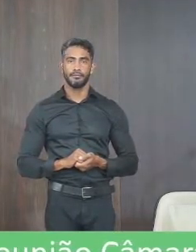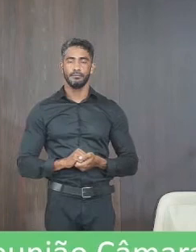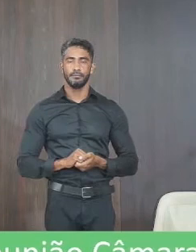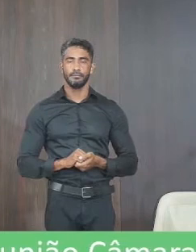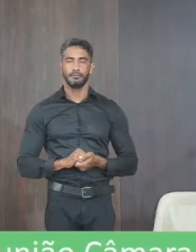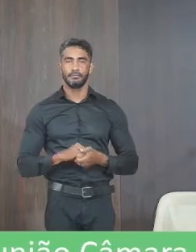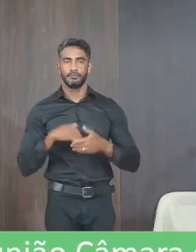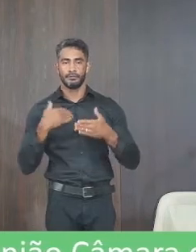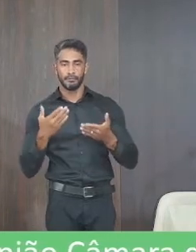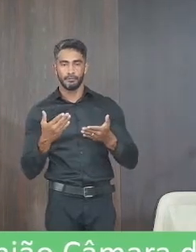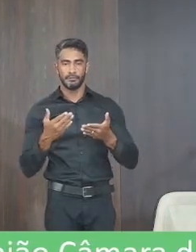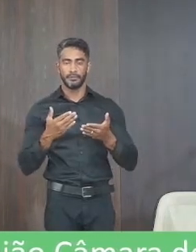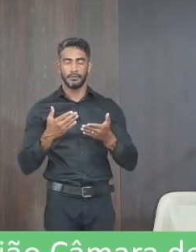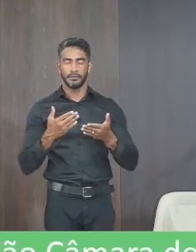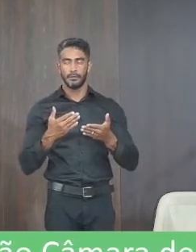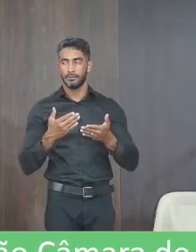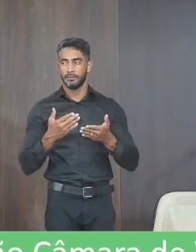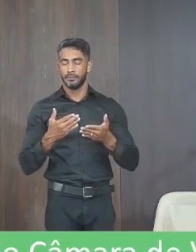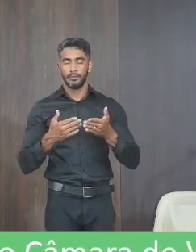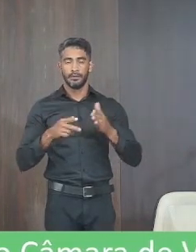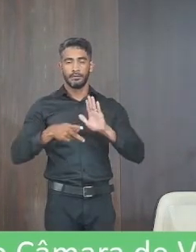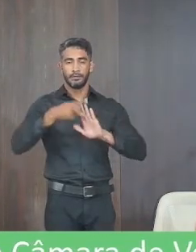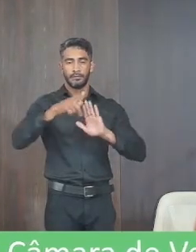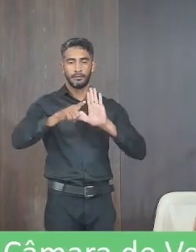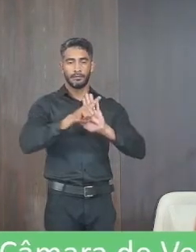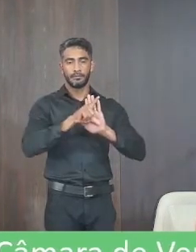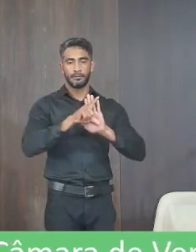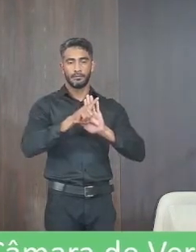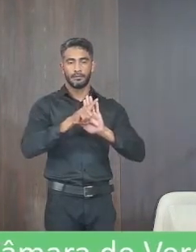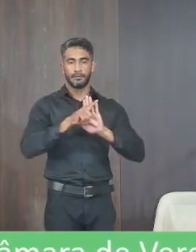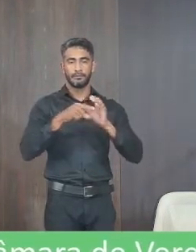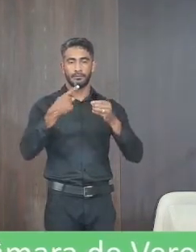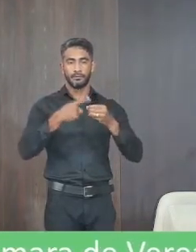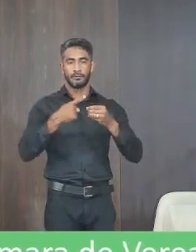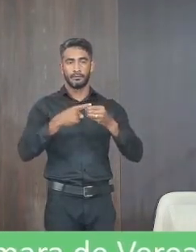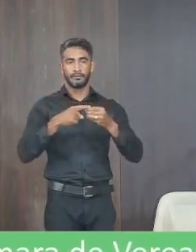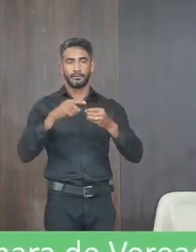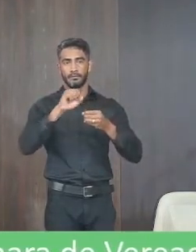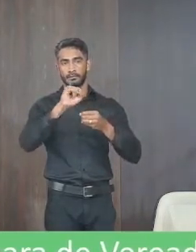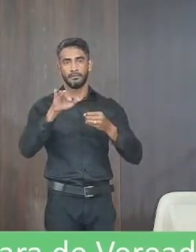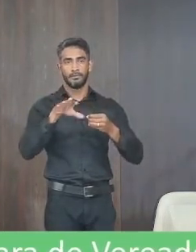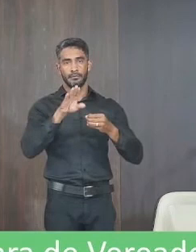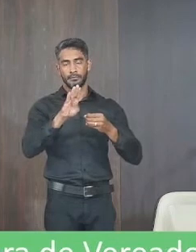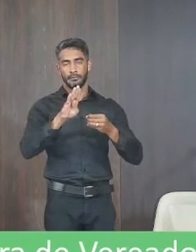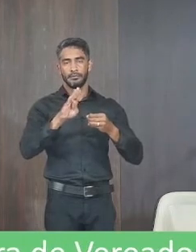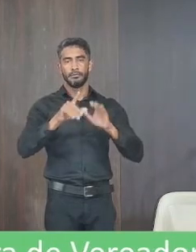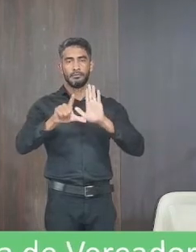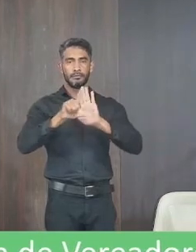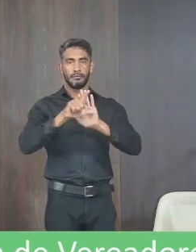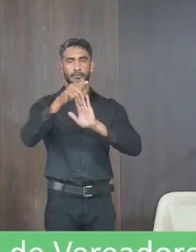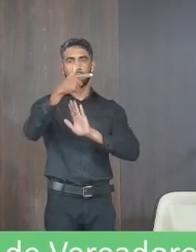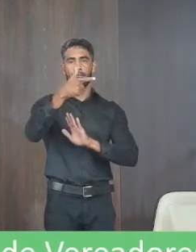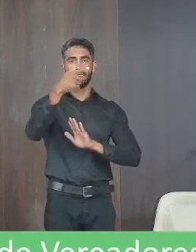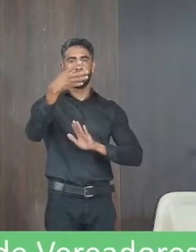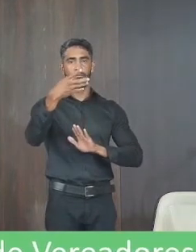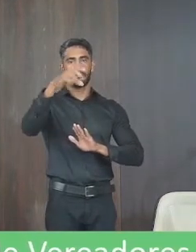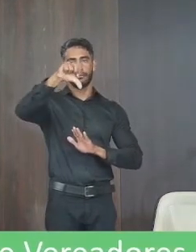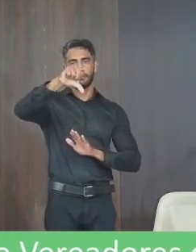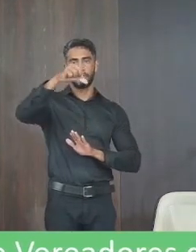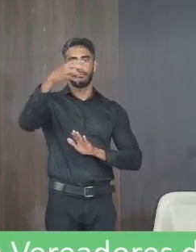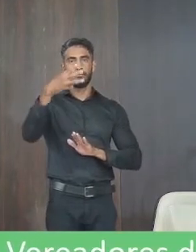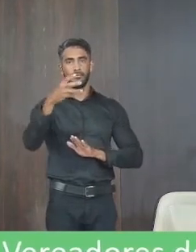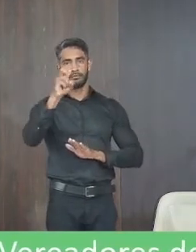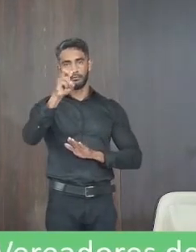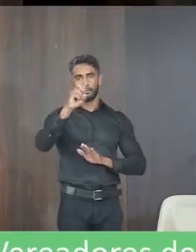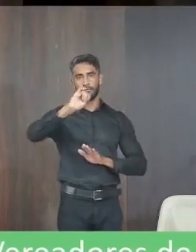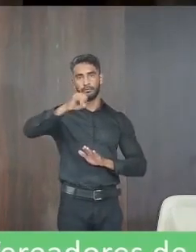tomando tomando este projeto de lei no município de Janaúba com isso na lei 2493 de